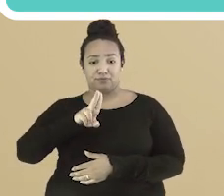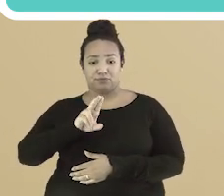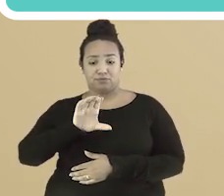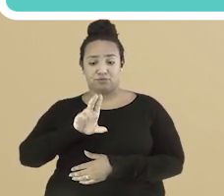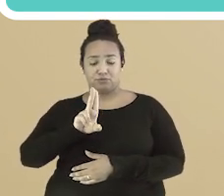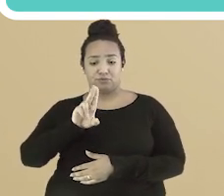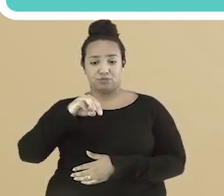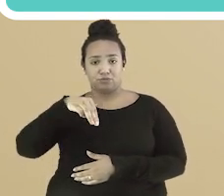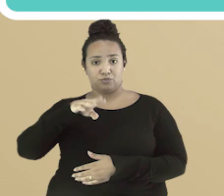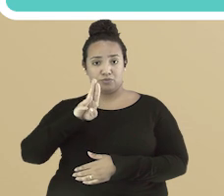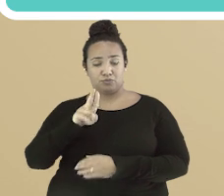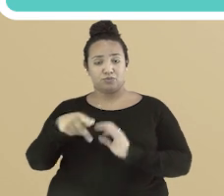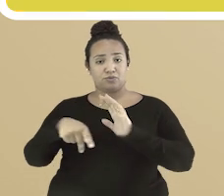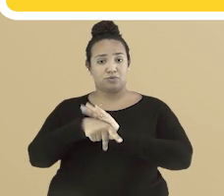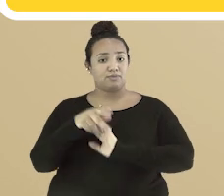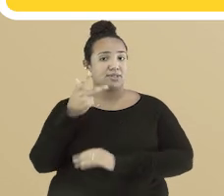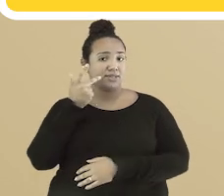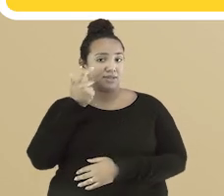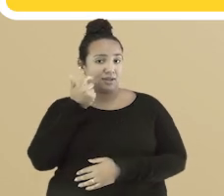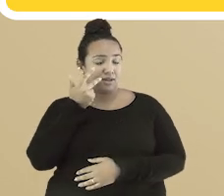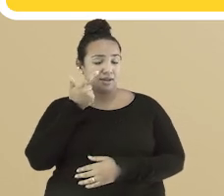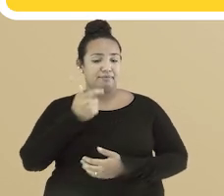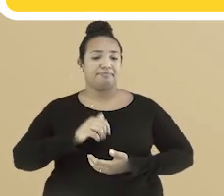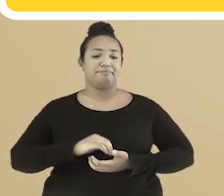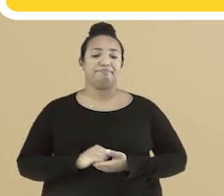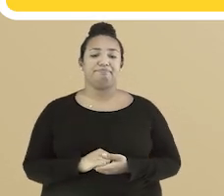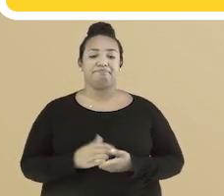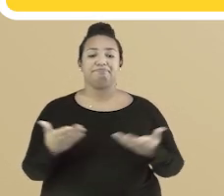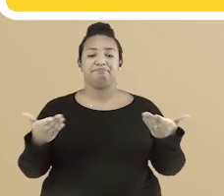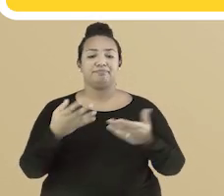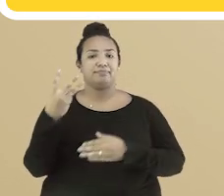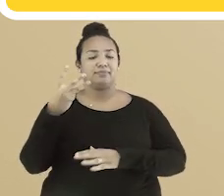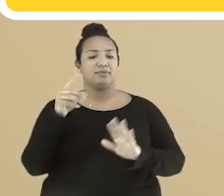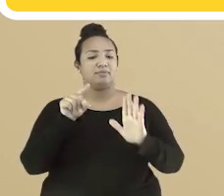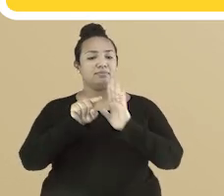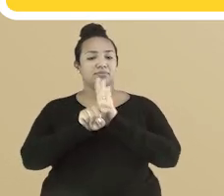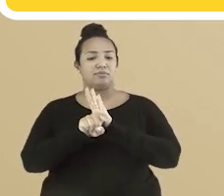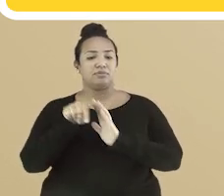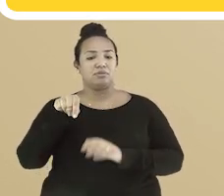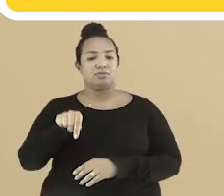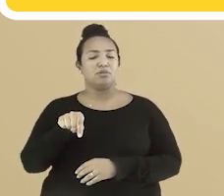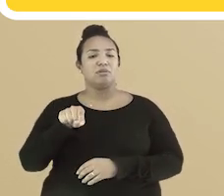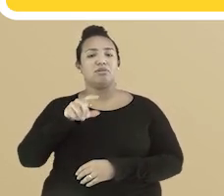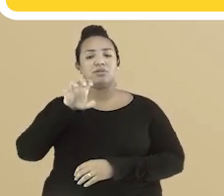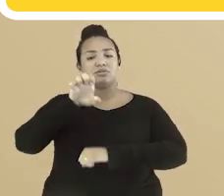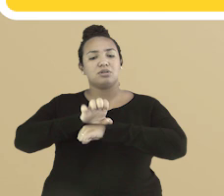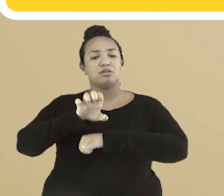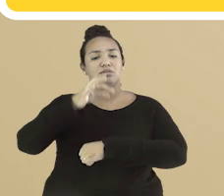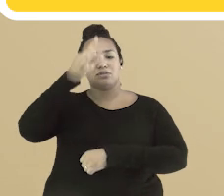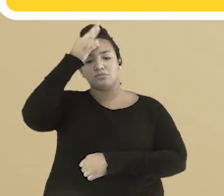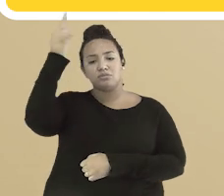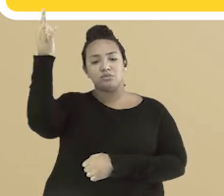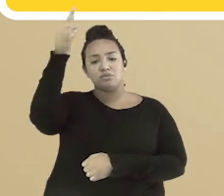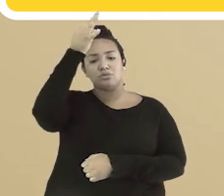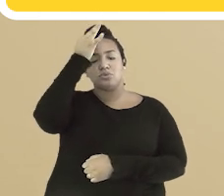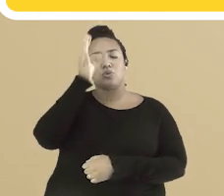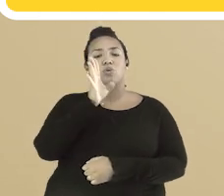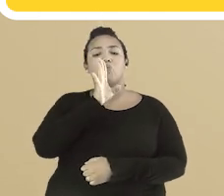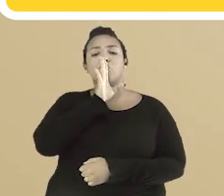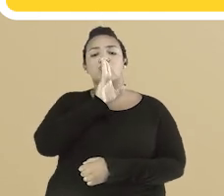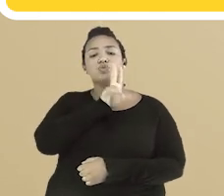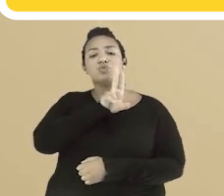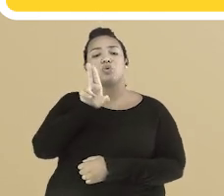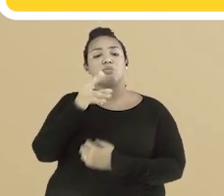é do estado do Ceará. Questão 3. Como a lagartixa é conhecida no Espírito Santo?